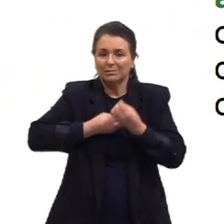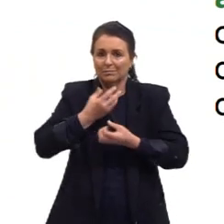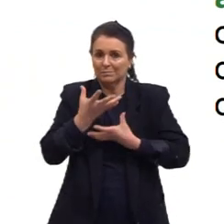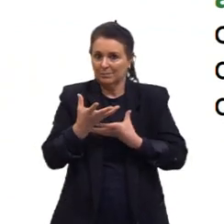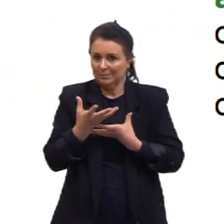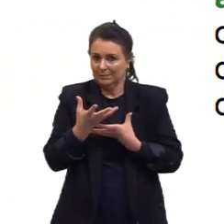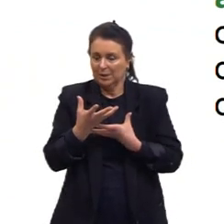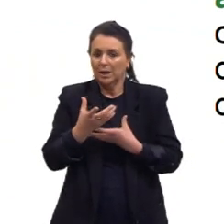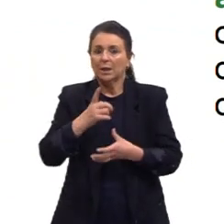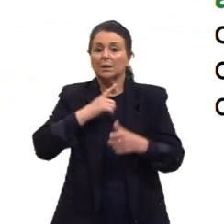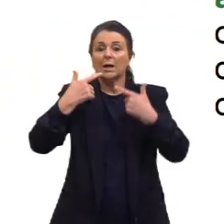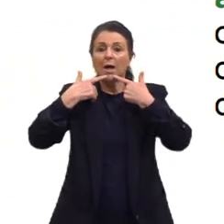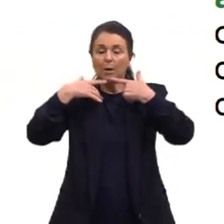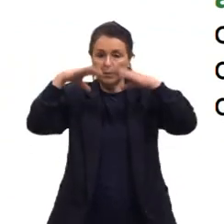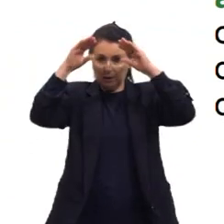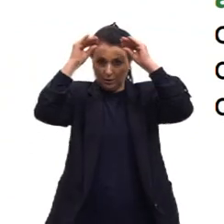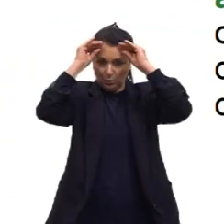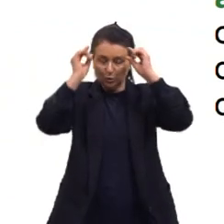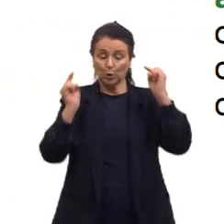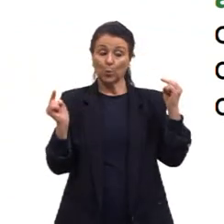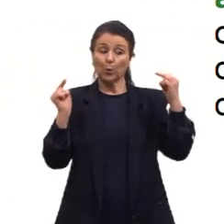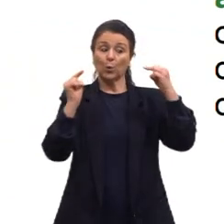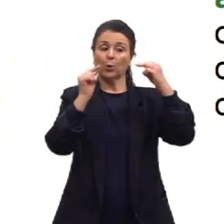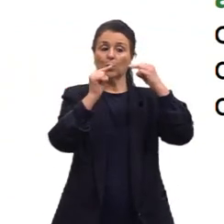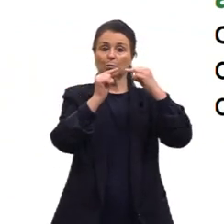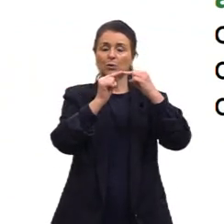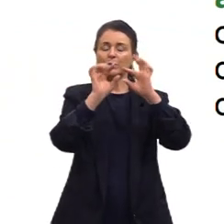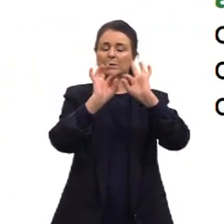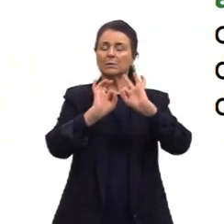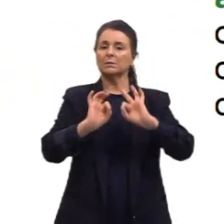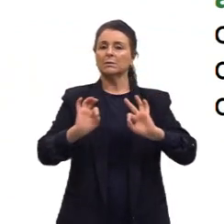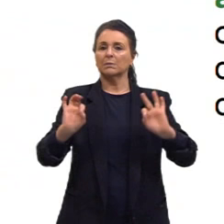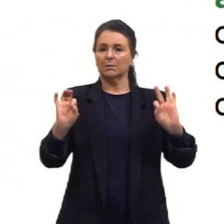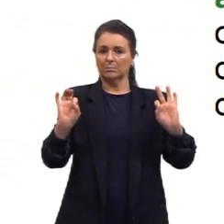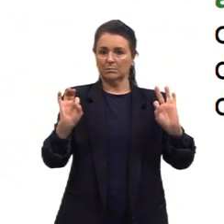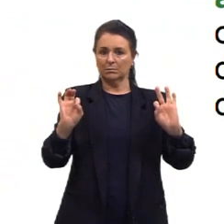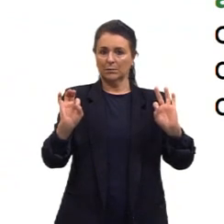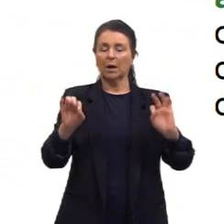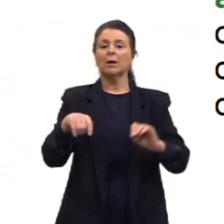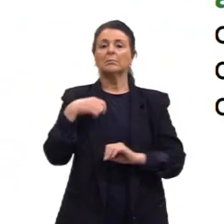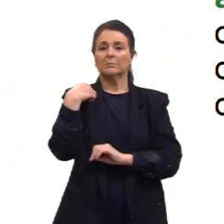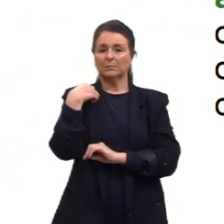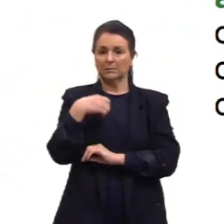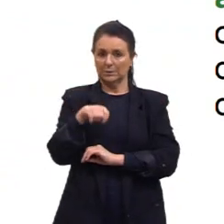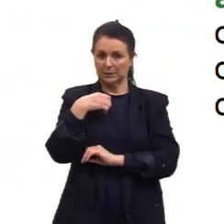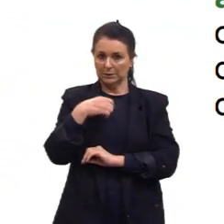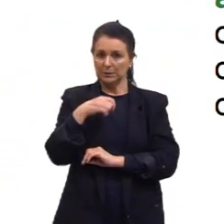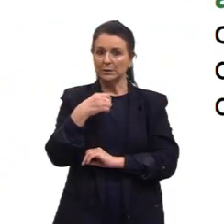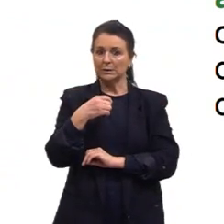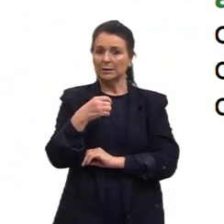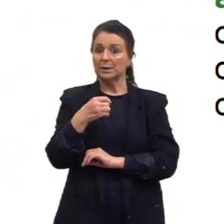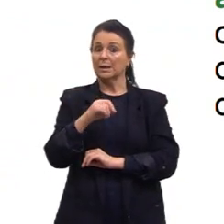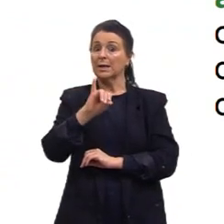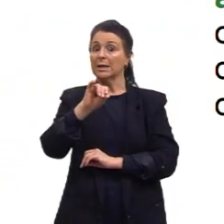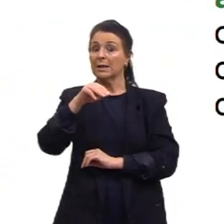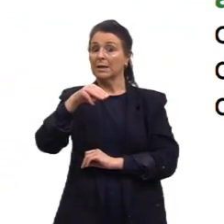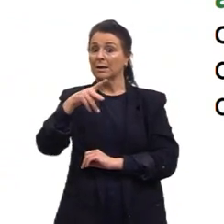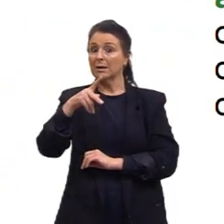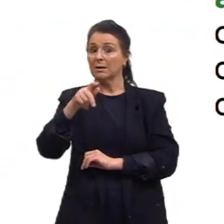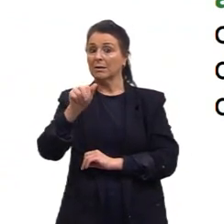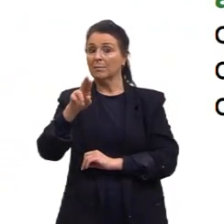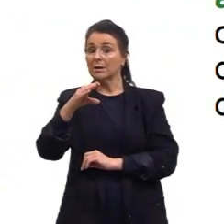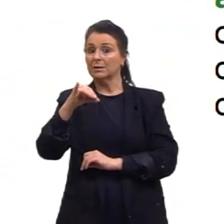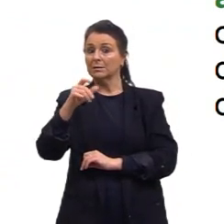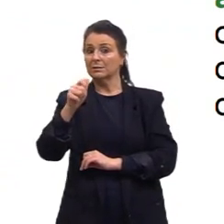Ele tem uma linguagem que é objetiva, simples, deve ser imparcial, e ela tem que estar